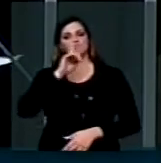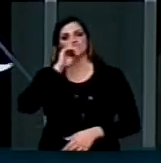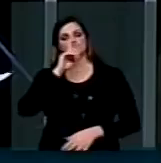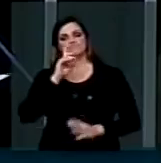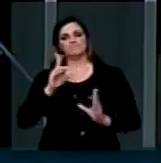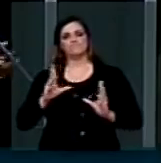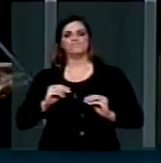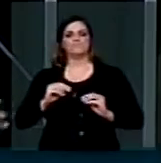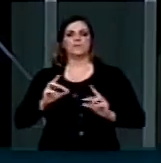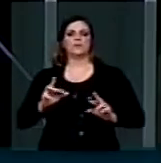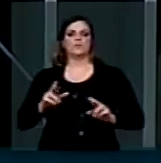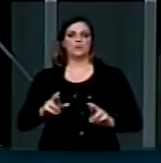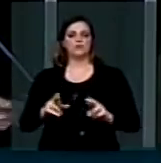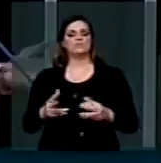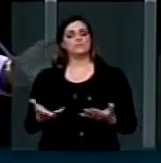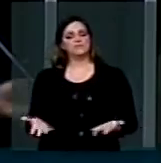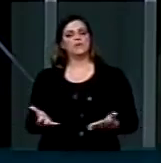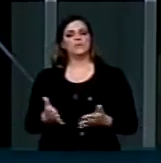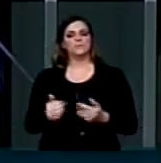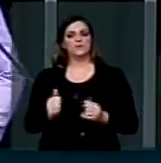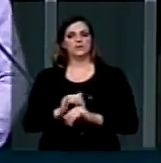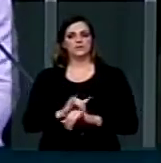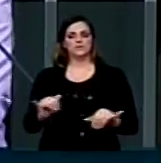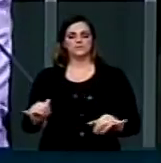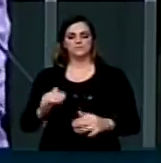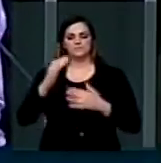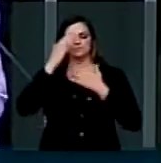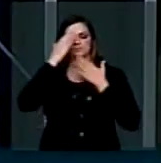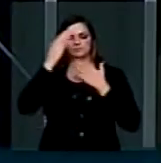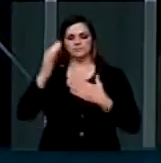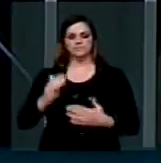doença. Portanto, Sr. Presidente, eu peço o registro na íntegra. Obrigado. Obrigado. Obrigado. Obrigado.